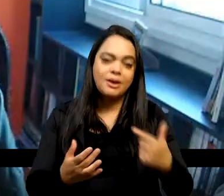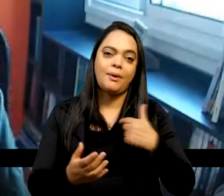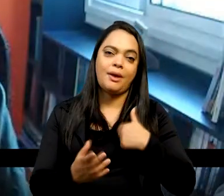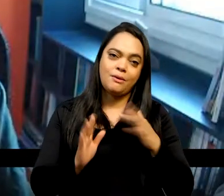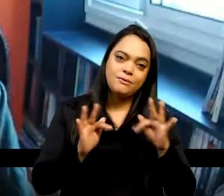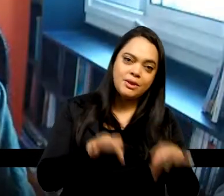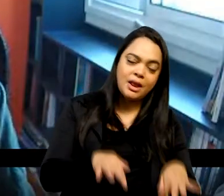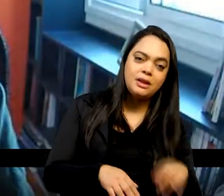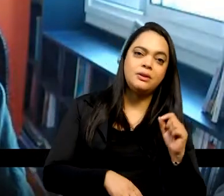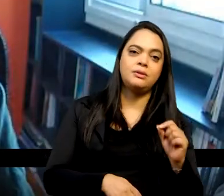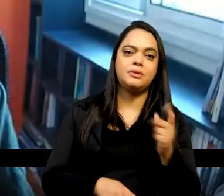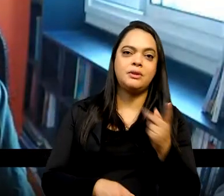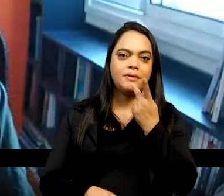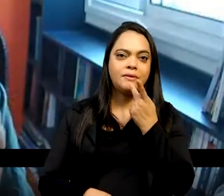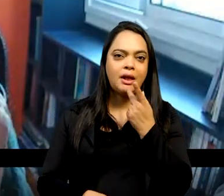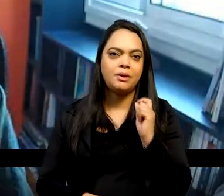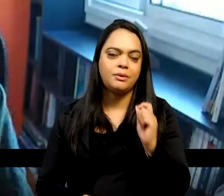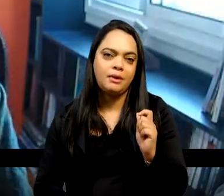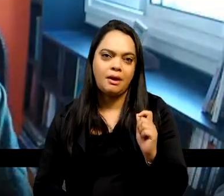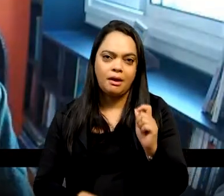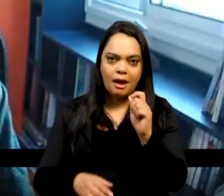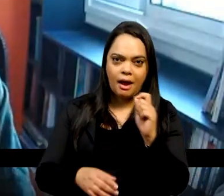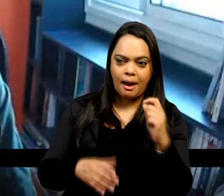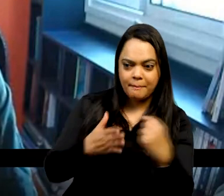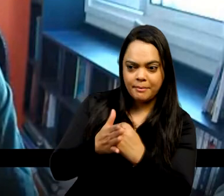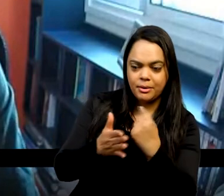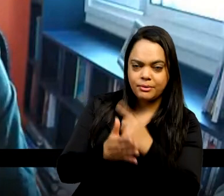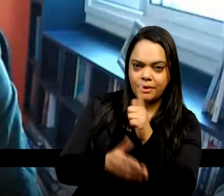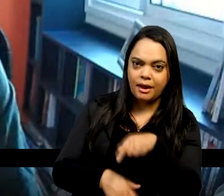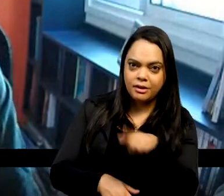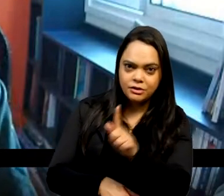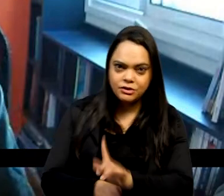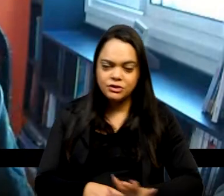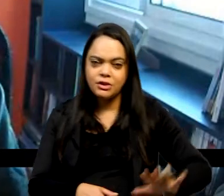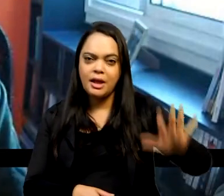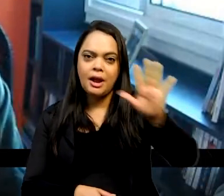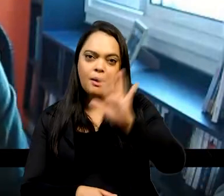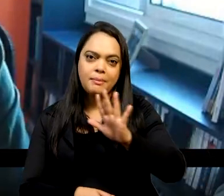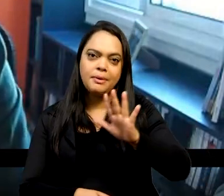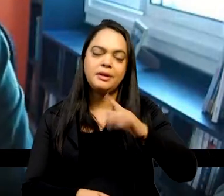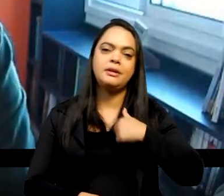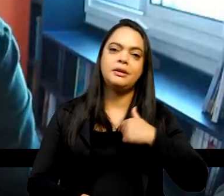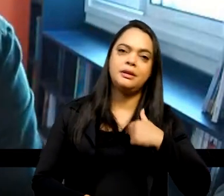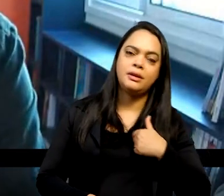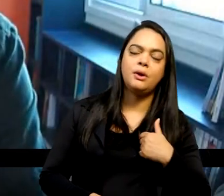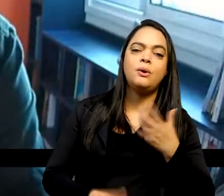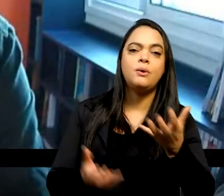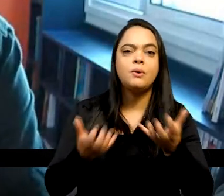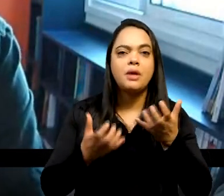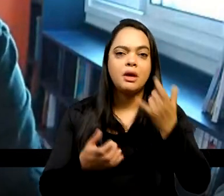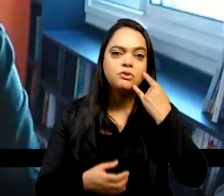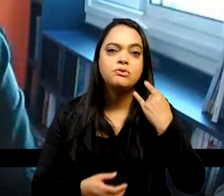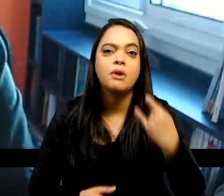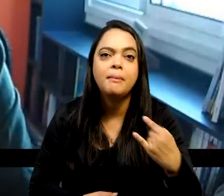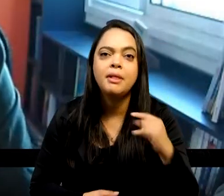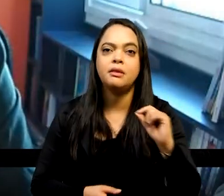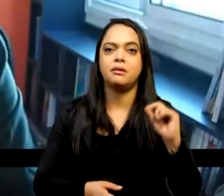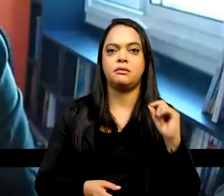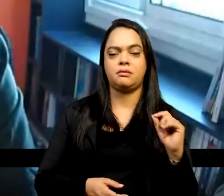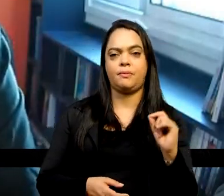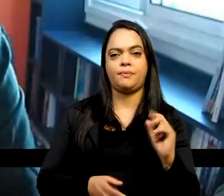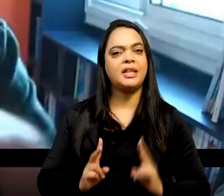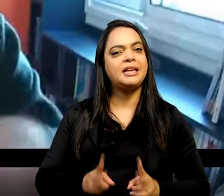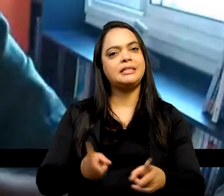o tom geral da pergunta, mas matizando-o, parcialmente, então, chamando a atenção para o fato de que sempre